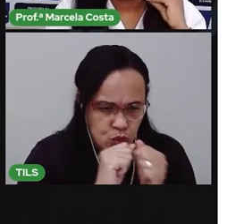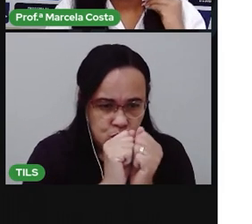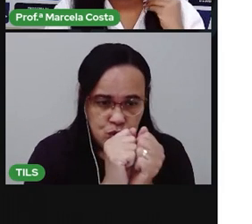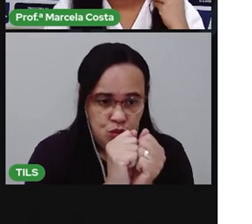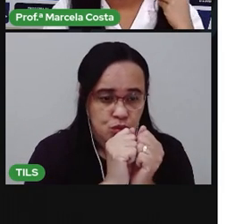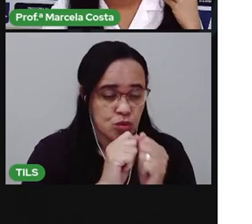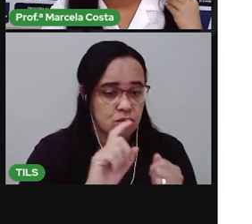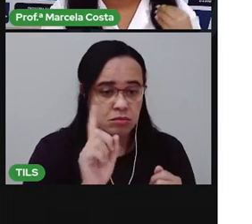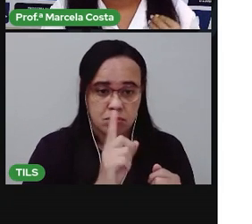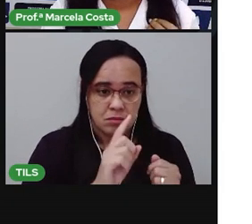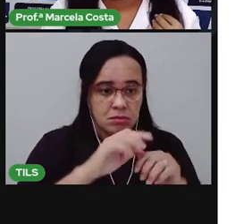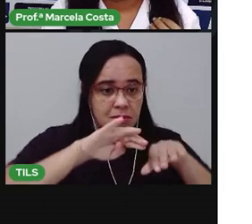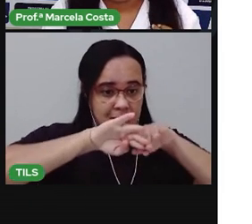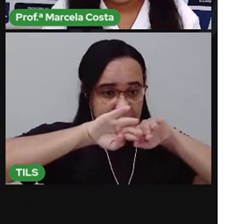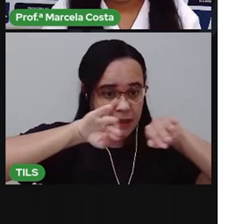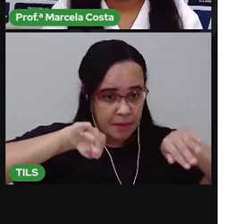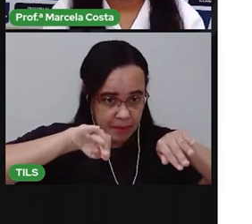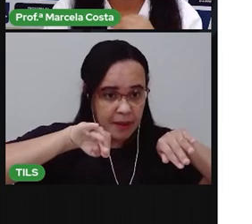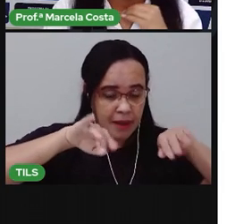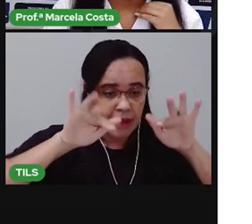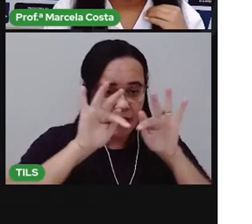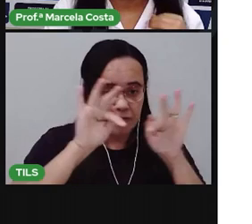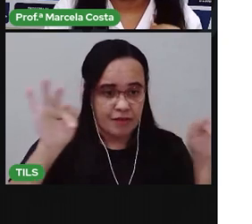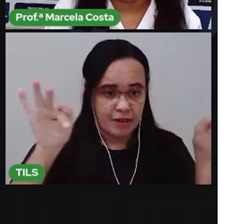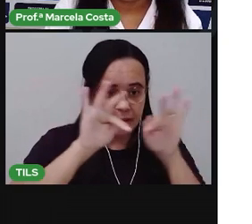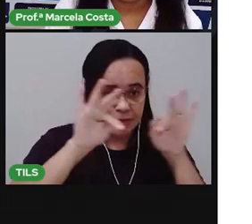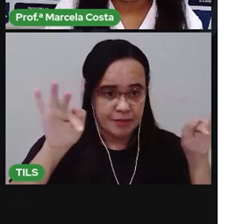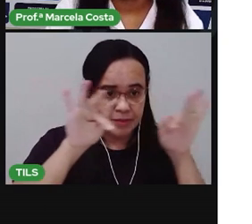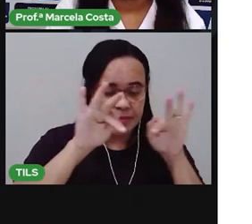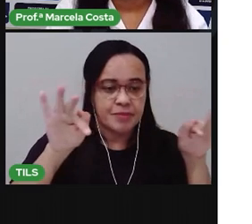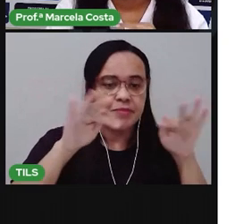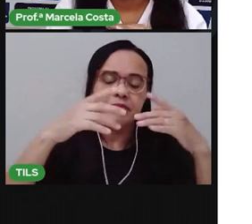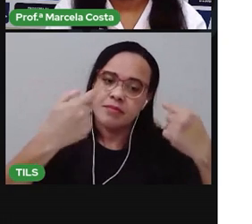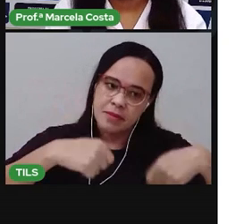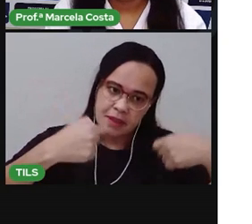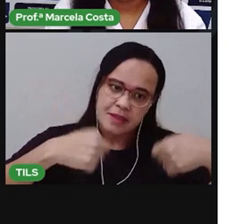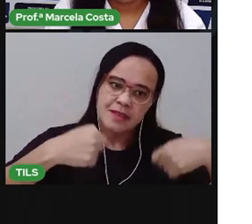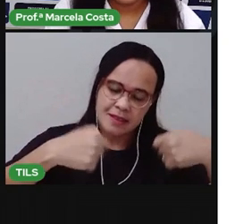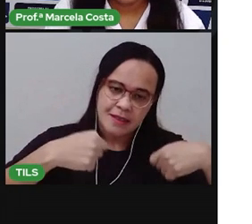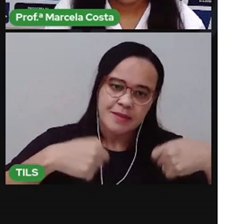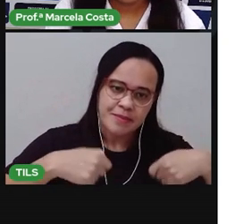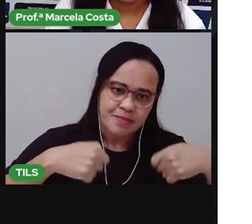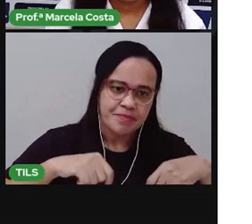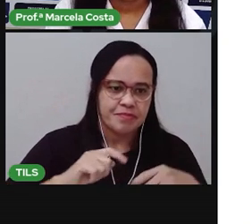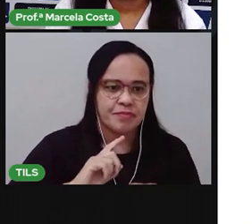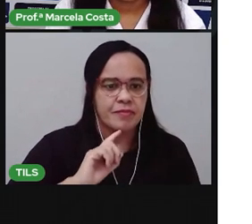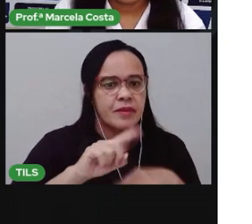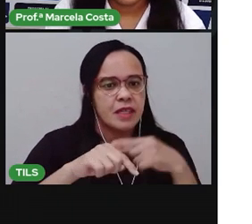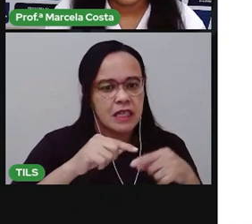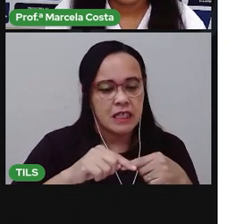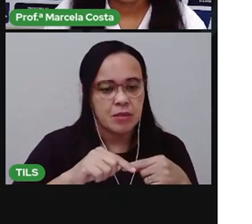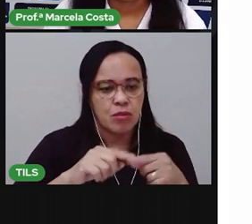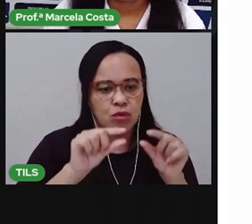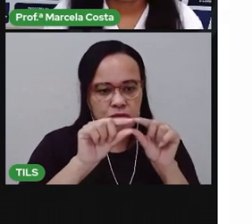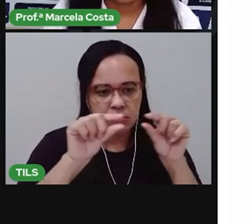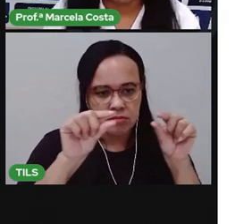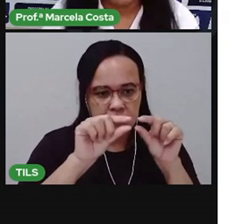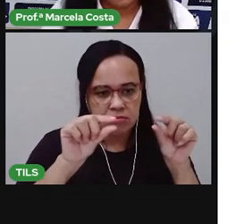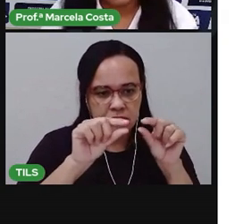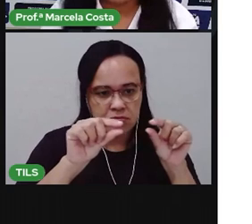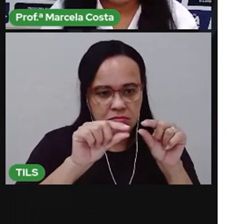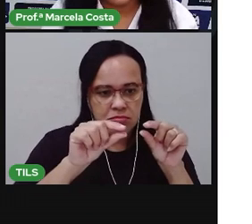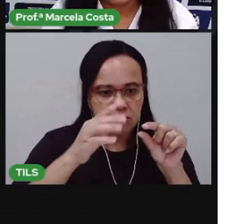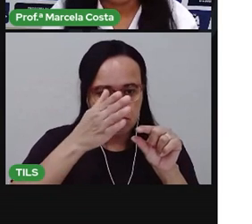Quando vamos escrever uma frase, a gente escreve uma palavra, dá um espaço pequeno e